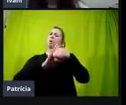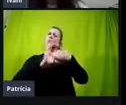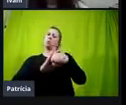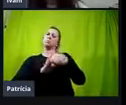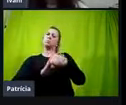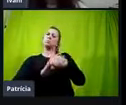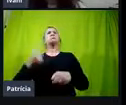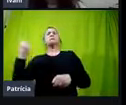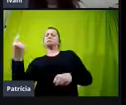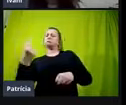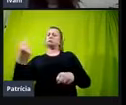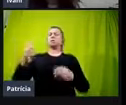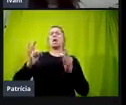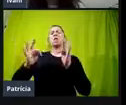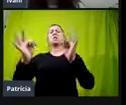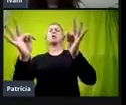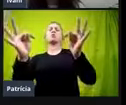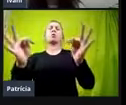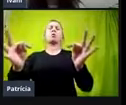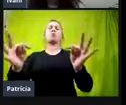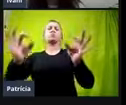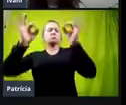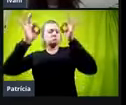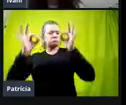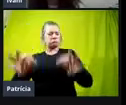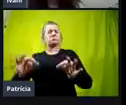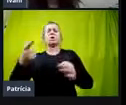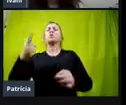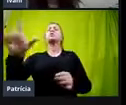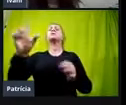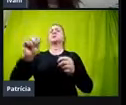tecnológica, realmente, para fazer,